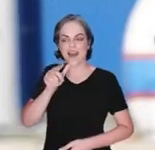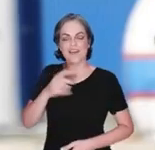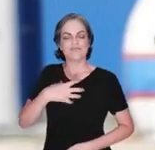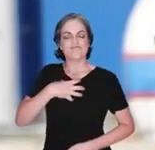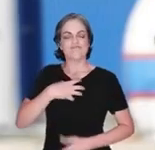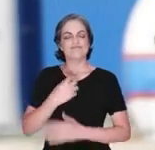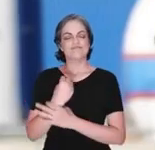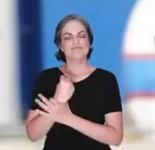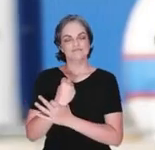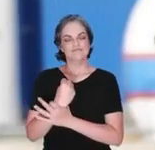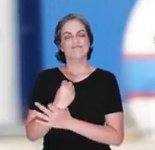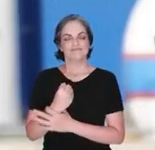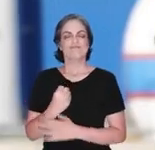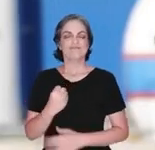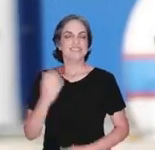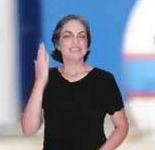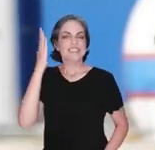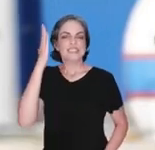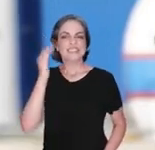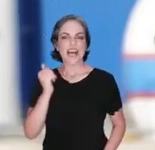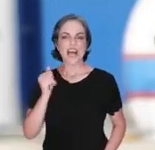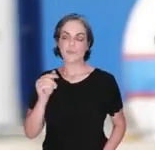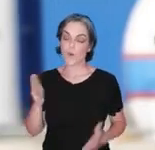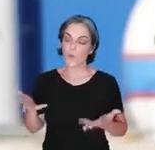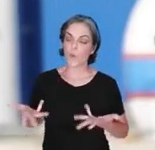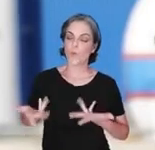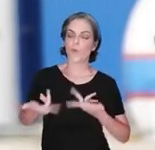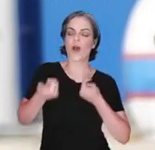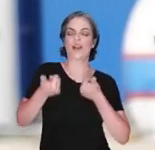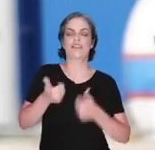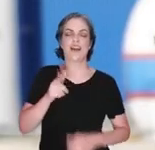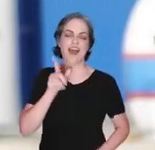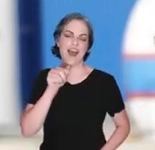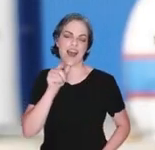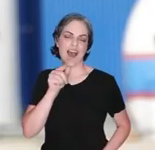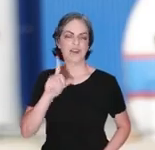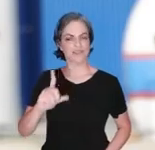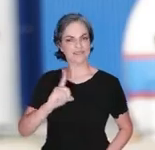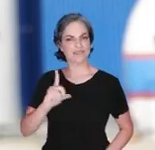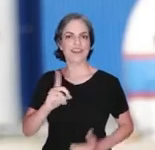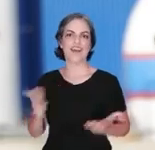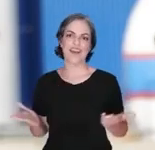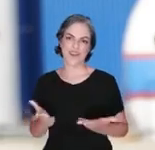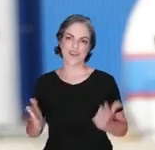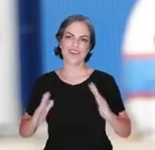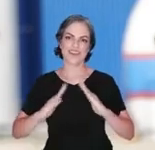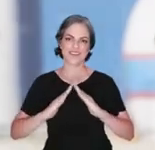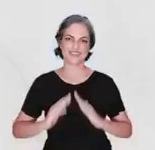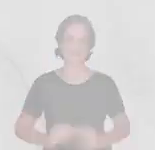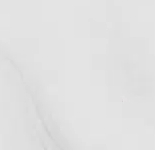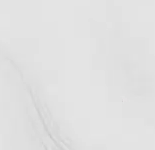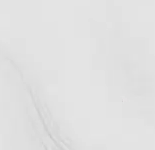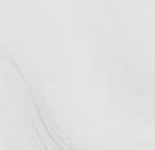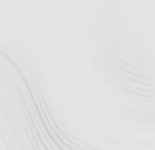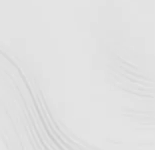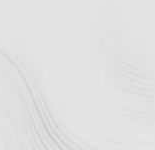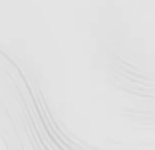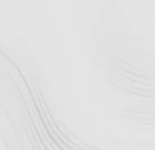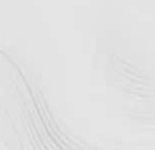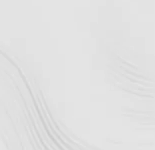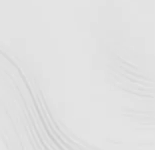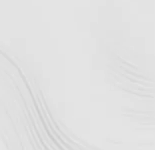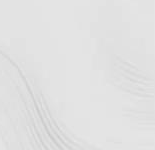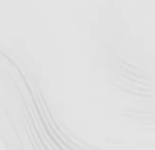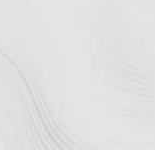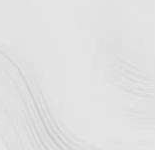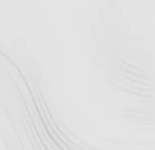mais um pouco de segurança, porque a gente sabe que é uma água de qualidade que a gente vai estar tendo na nossa casa. mais um pouco água